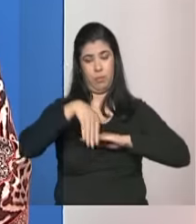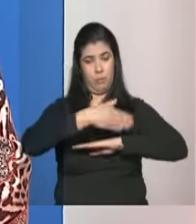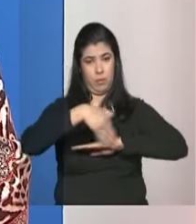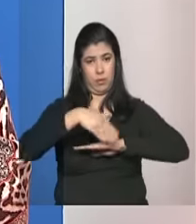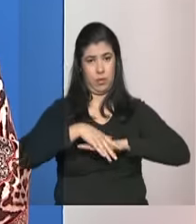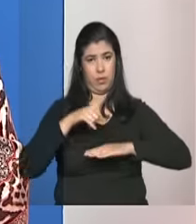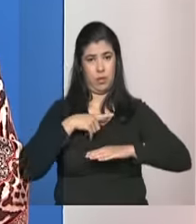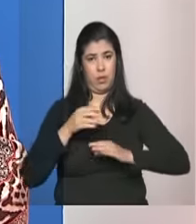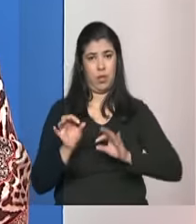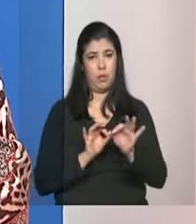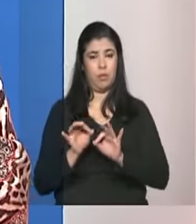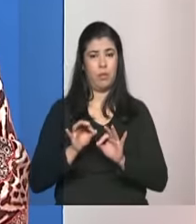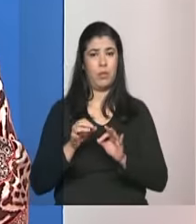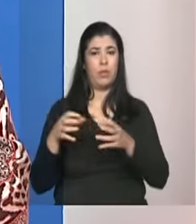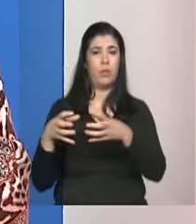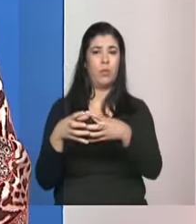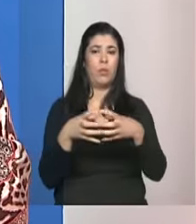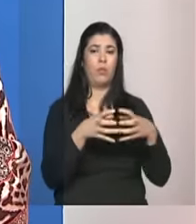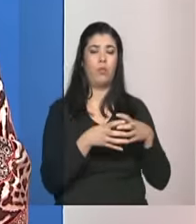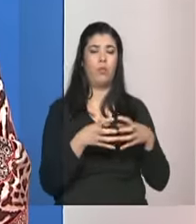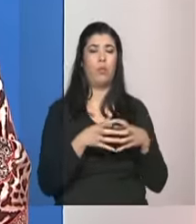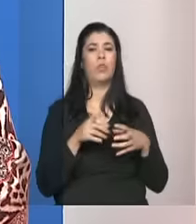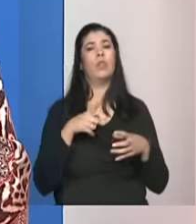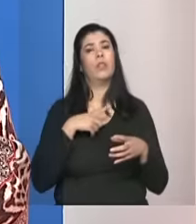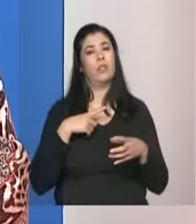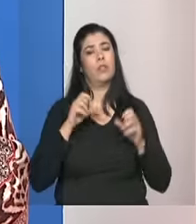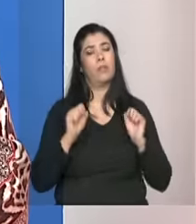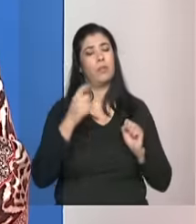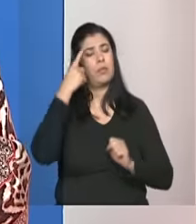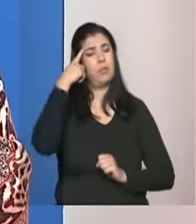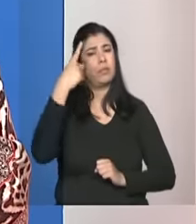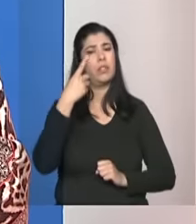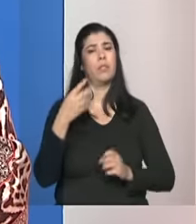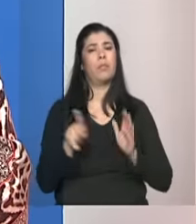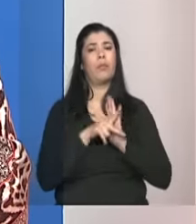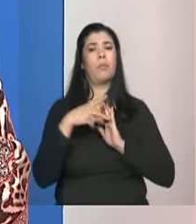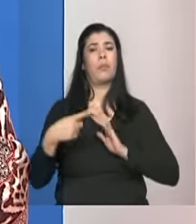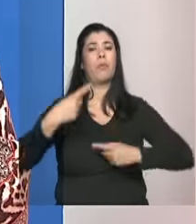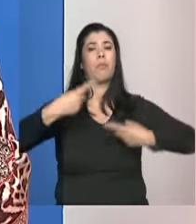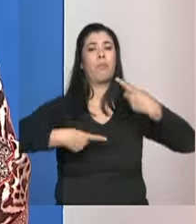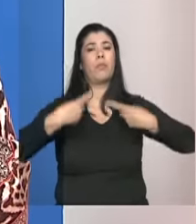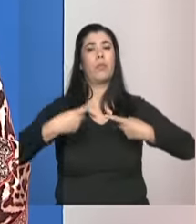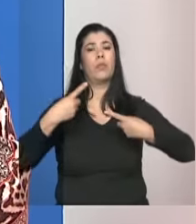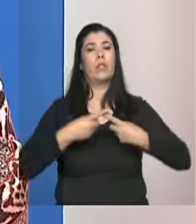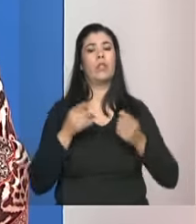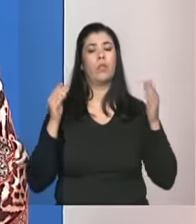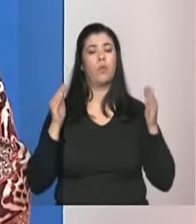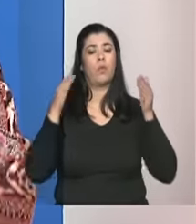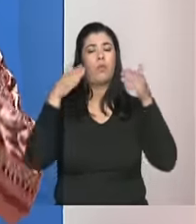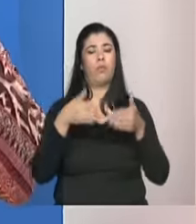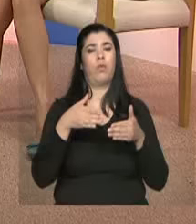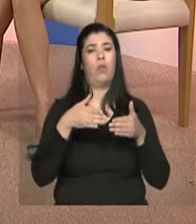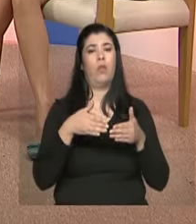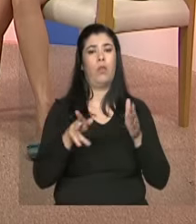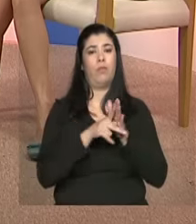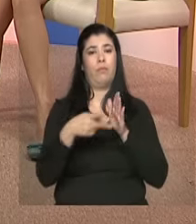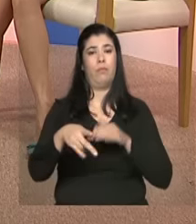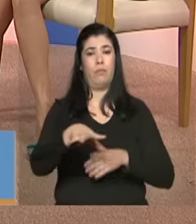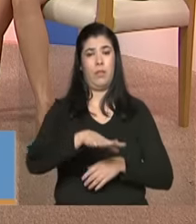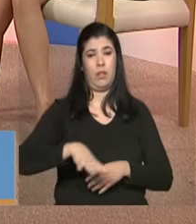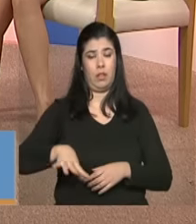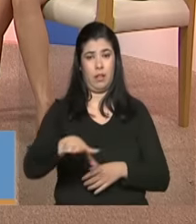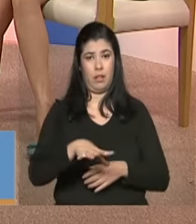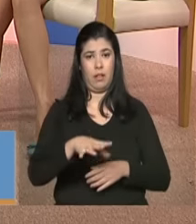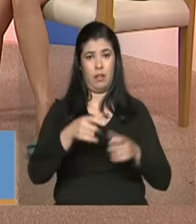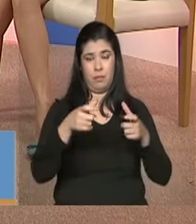e coletivamente então pense uma política local porque não tem como a gente replicar um modelo